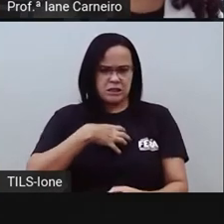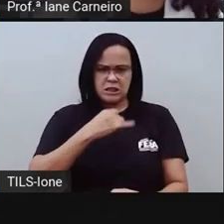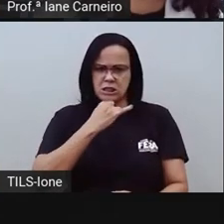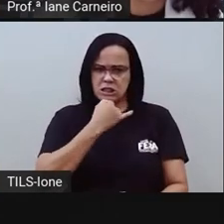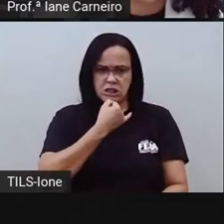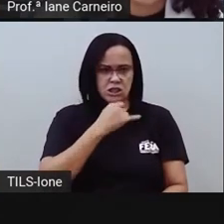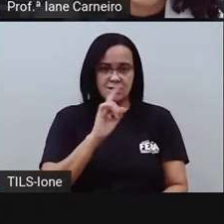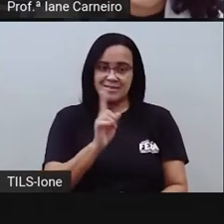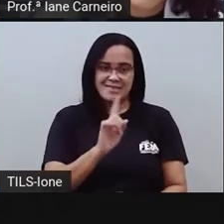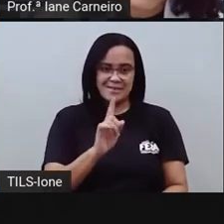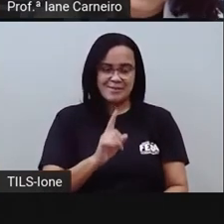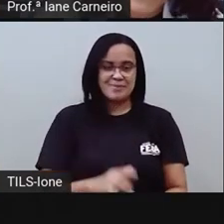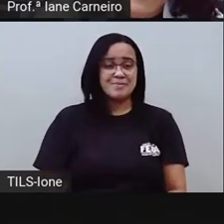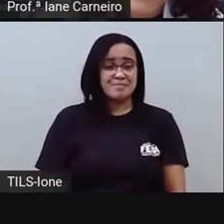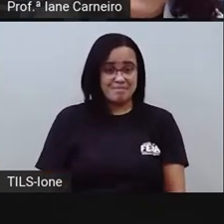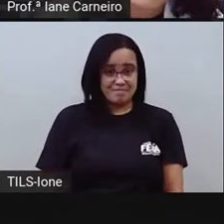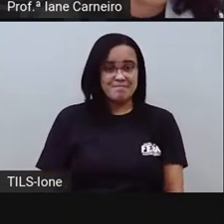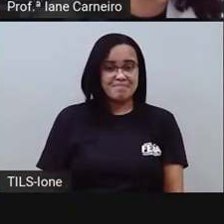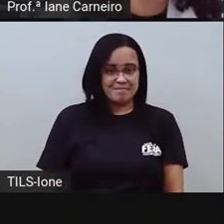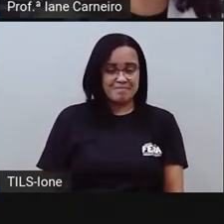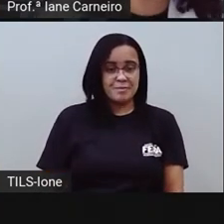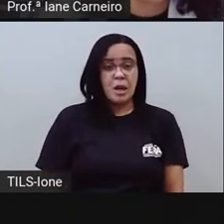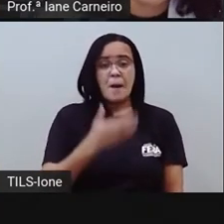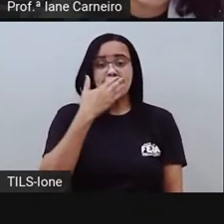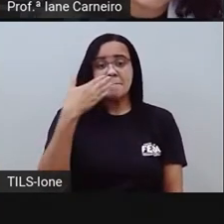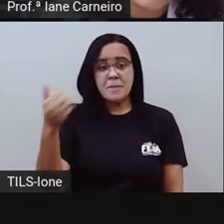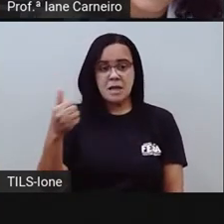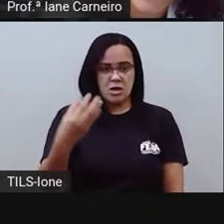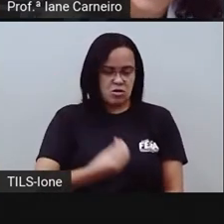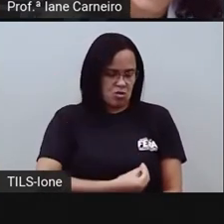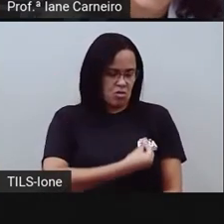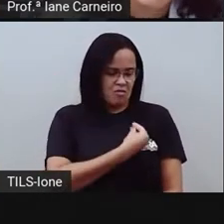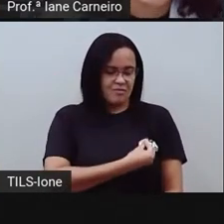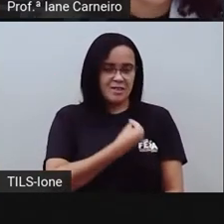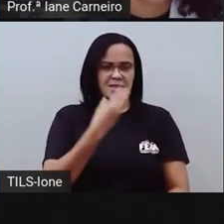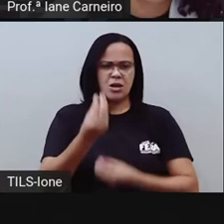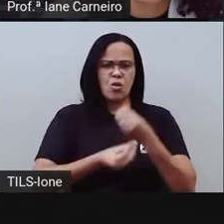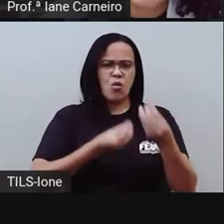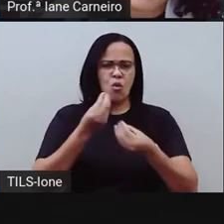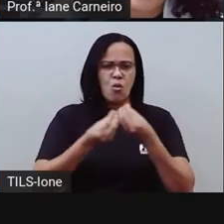Olha só como é melhor a gente conviver, né? É muito melhor a gente conviver aqui, ó,